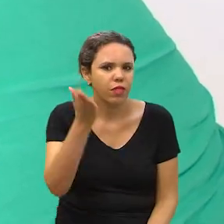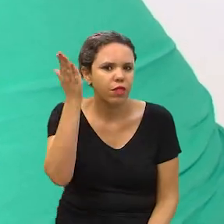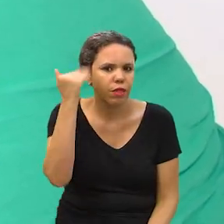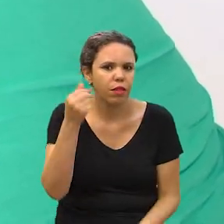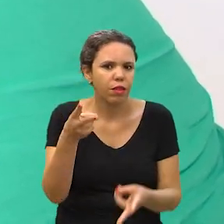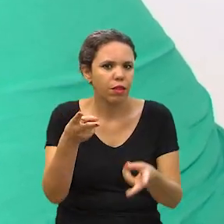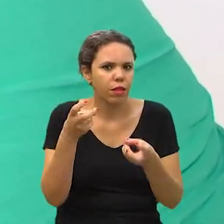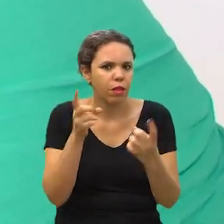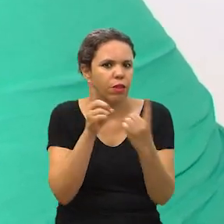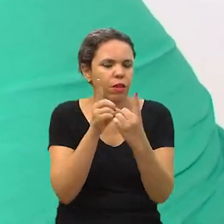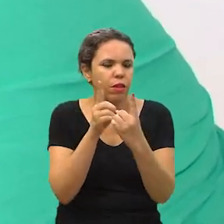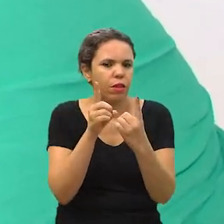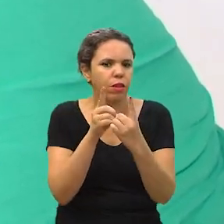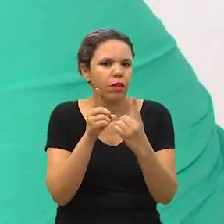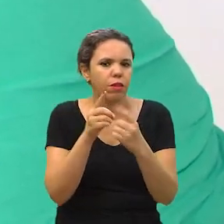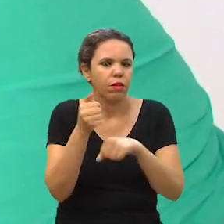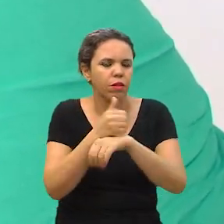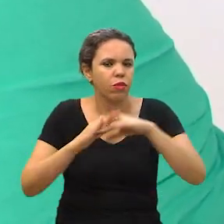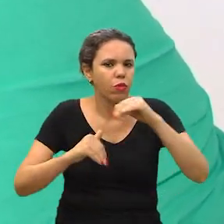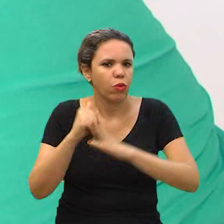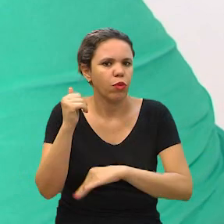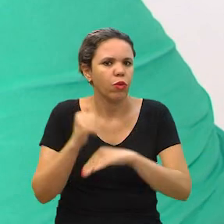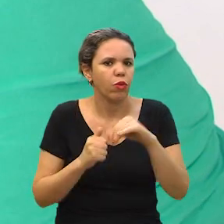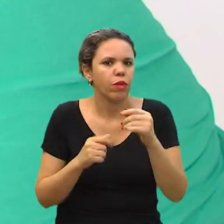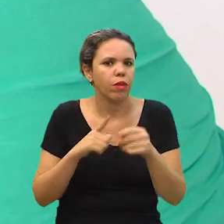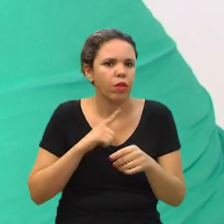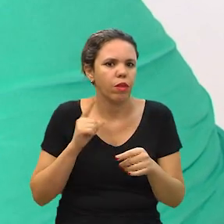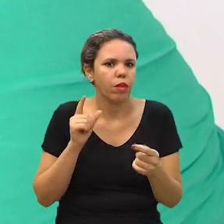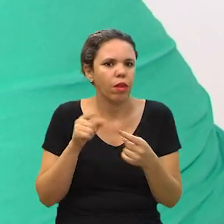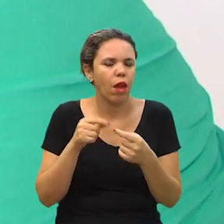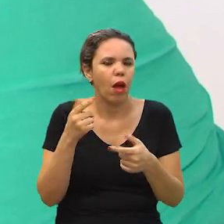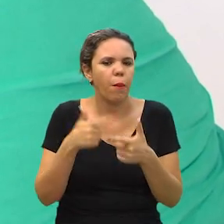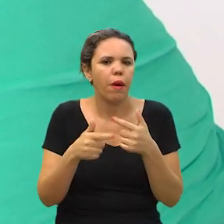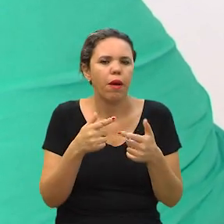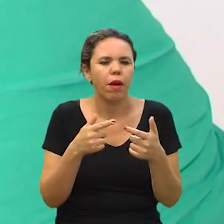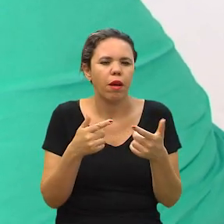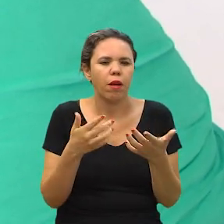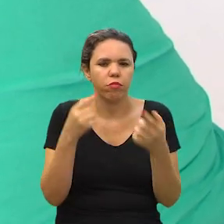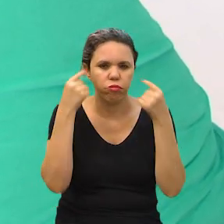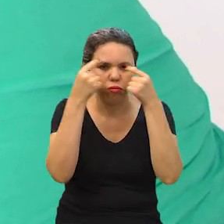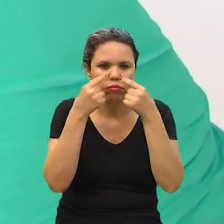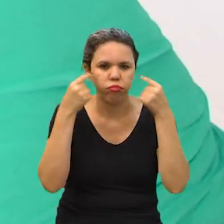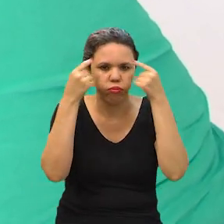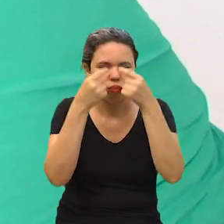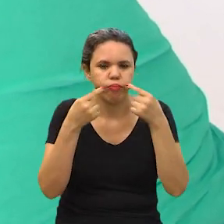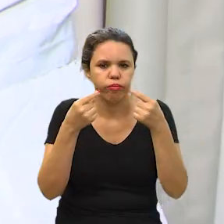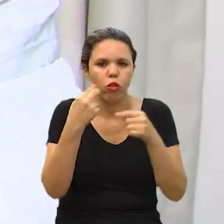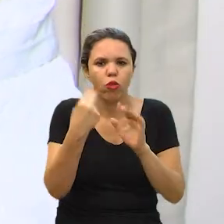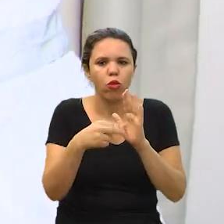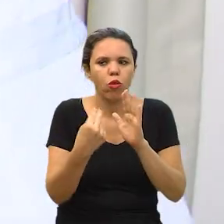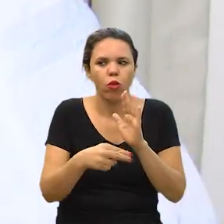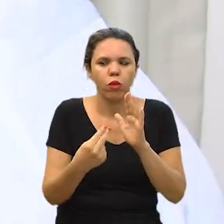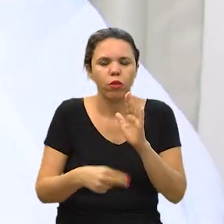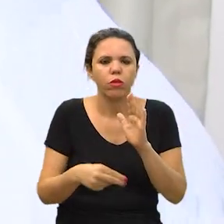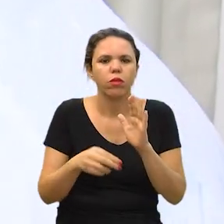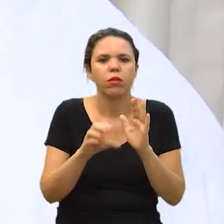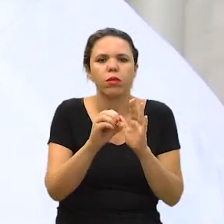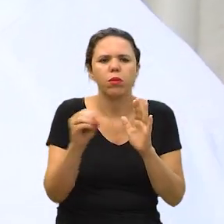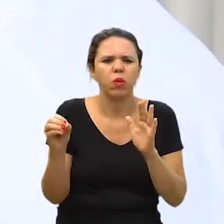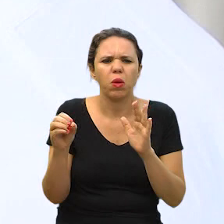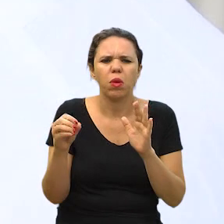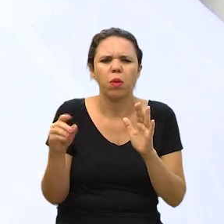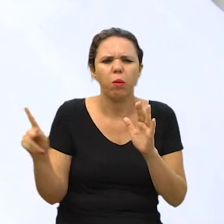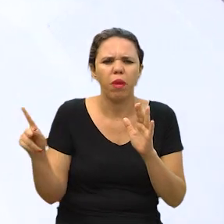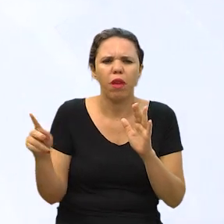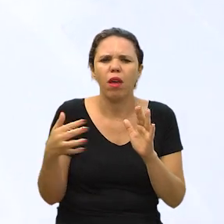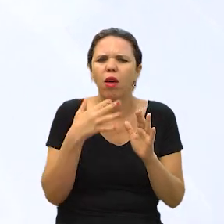Você já deve ter sido atendido por esse profissional caso tenha tido alguma queixa ocular, mas o nome dele é